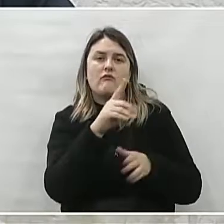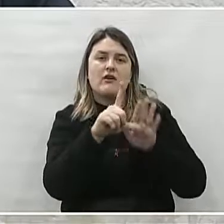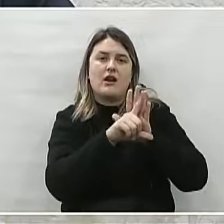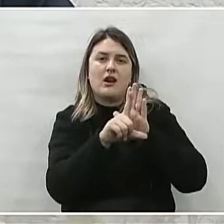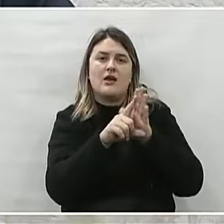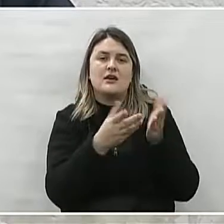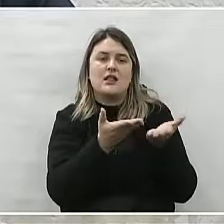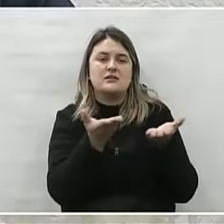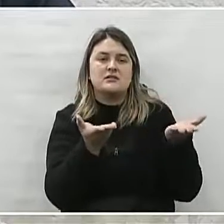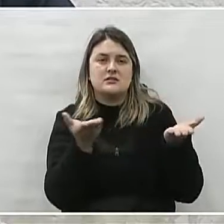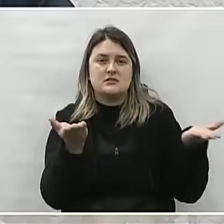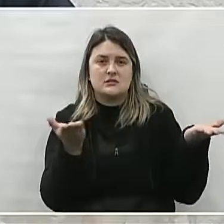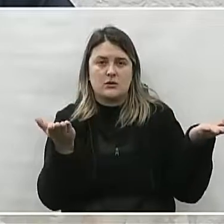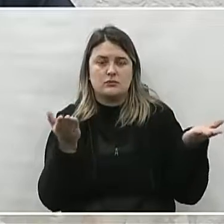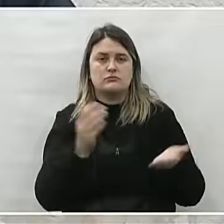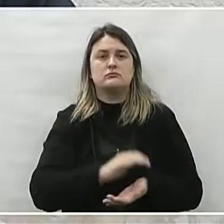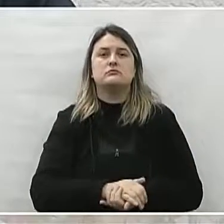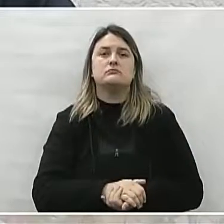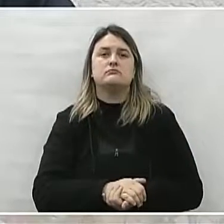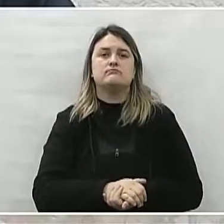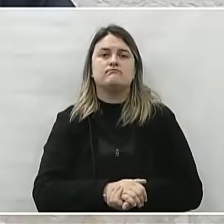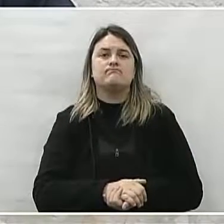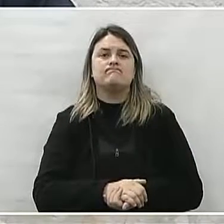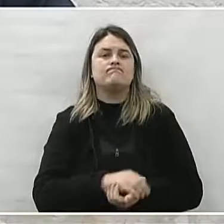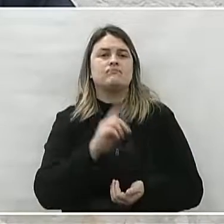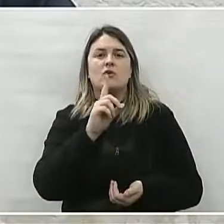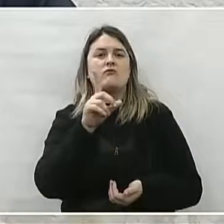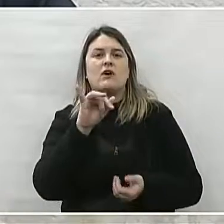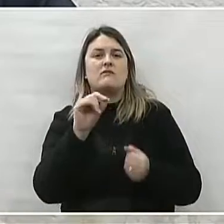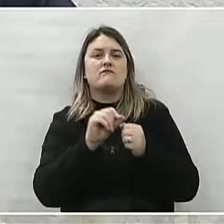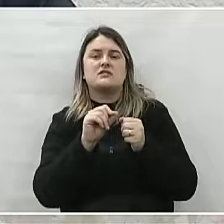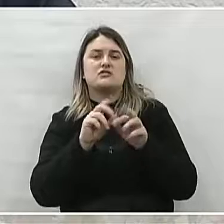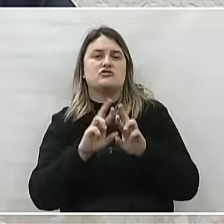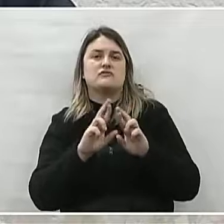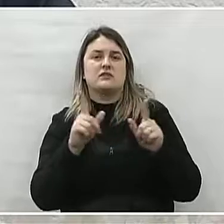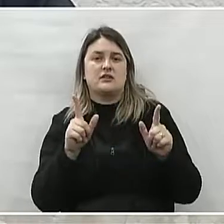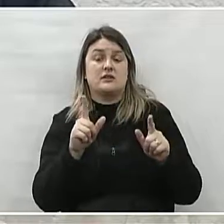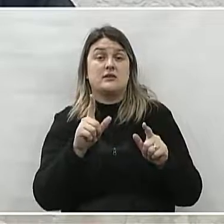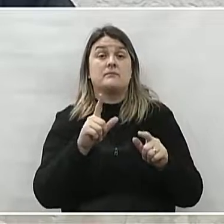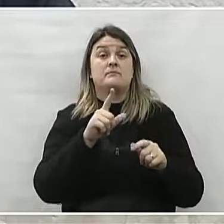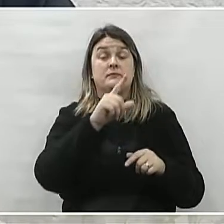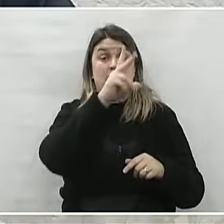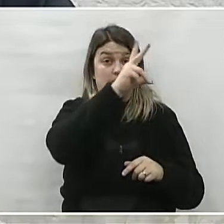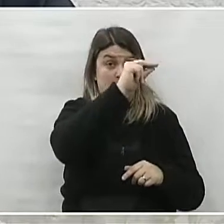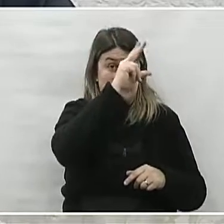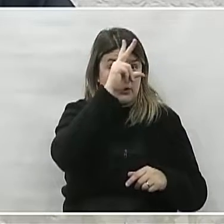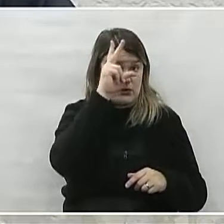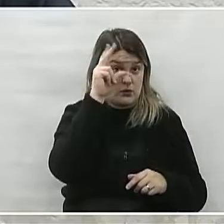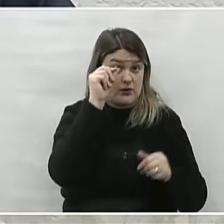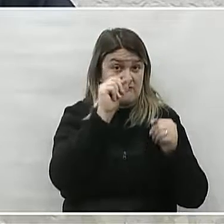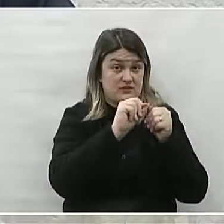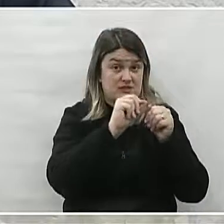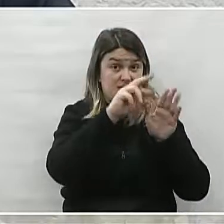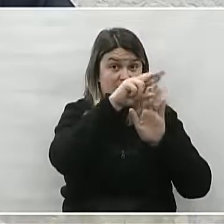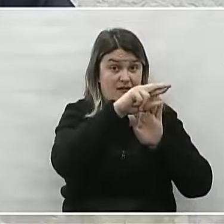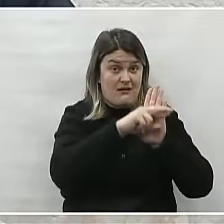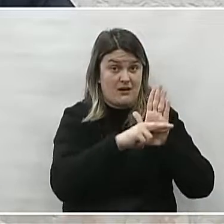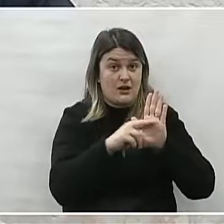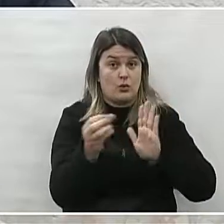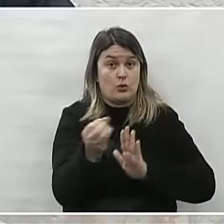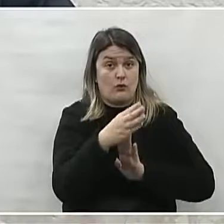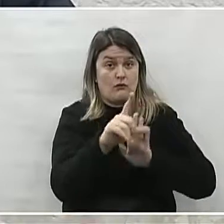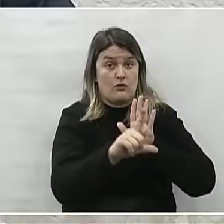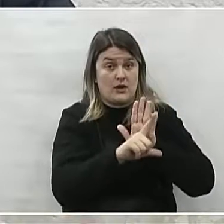licitações em nosso município. Não será diferente. O Poder Executivo deverá regulamentar a nova lei,